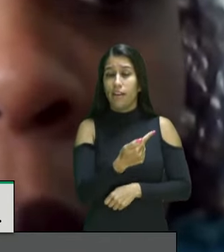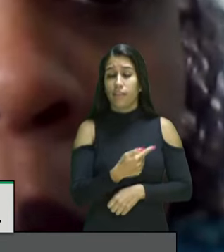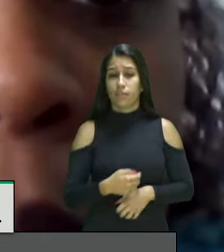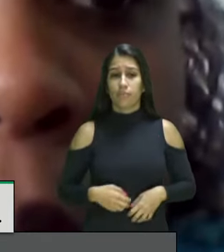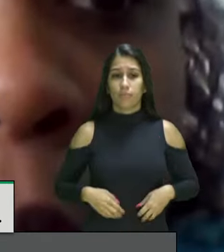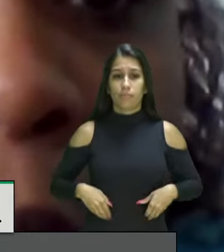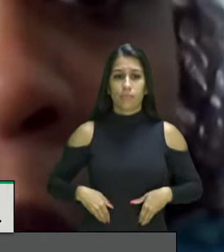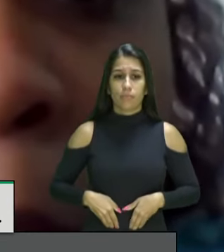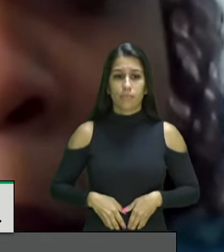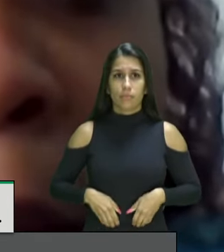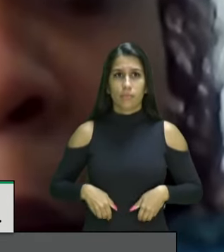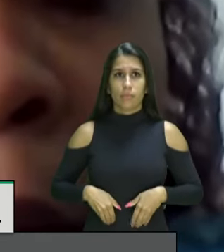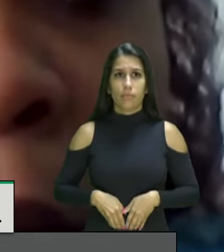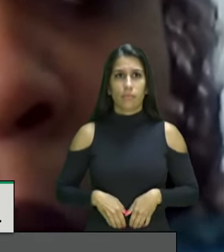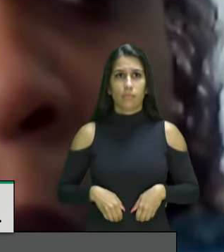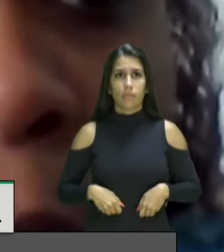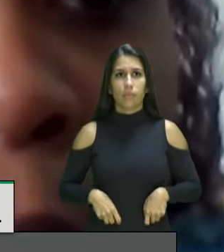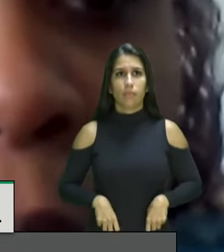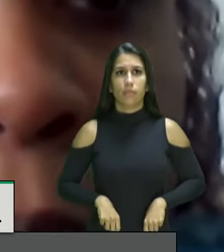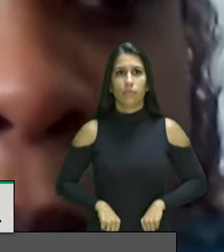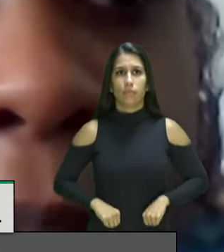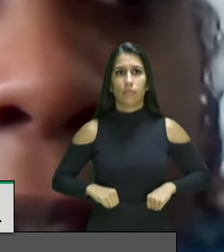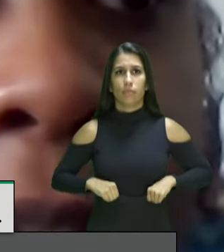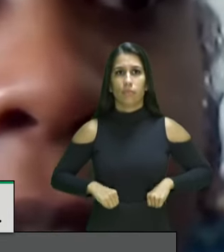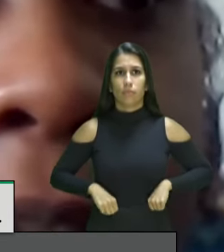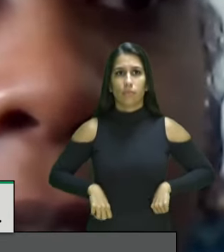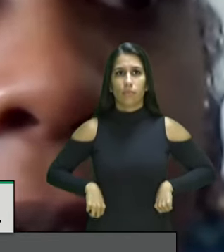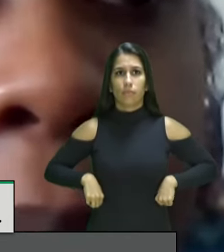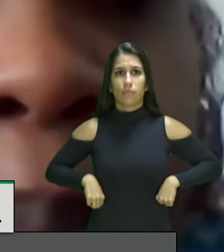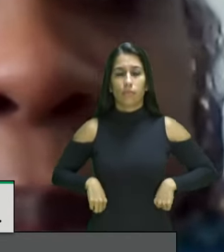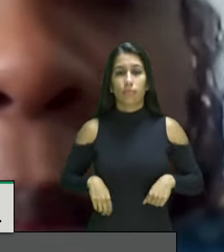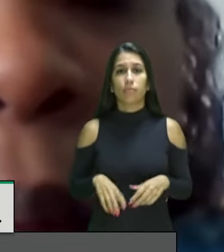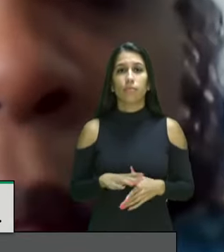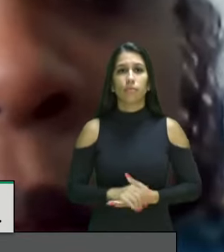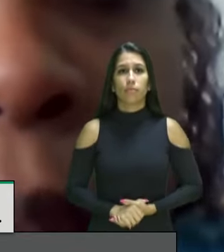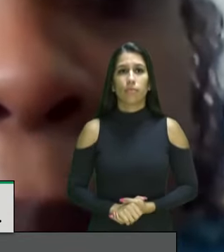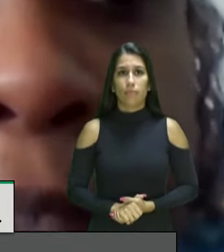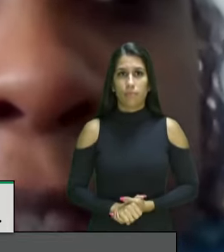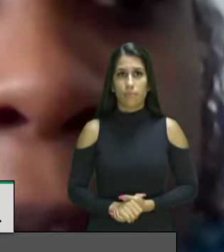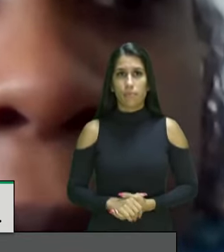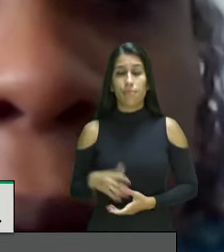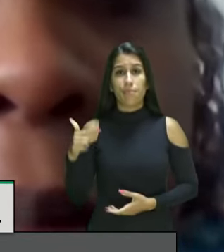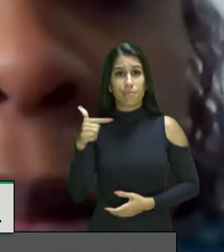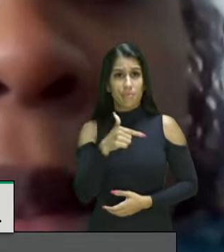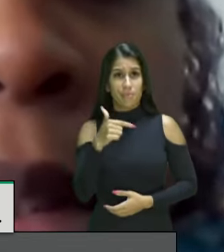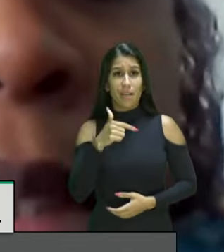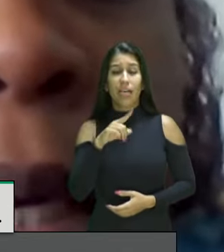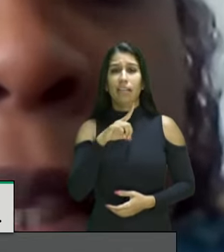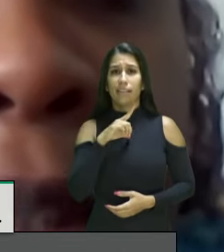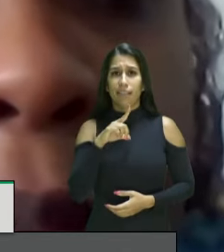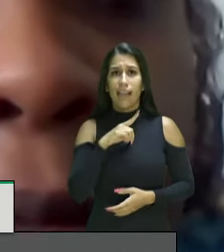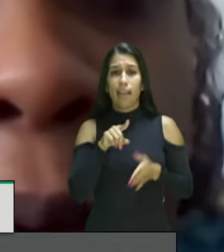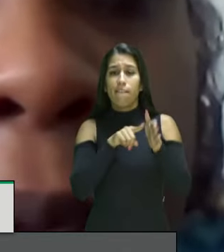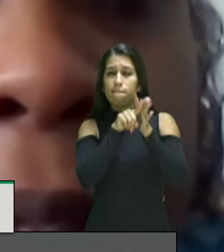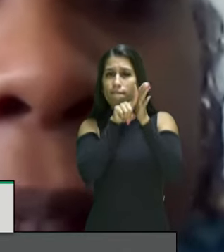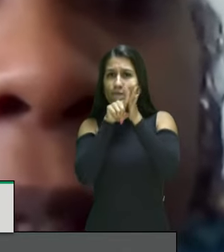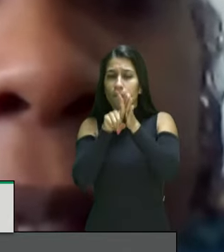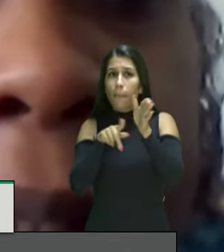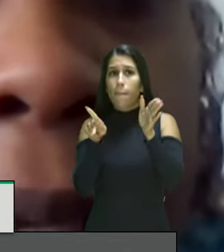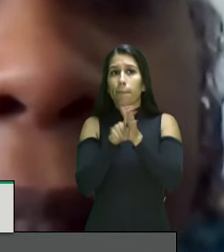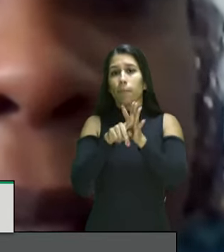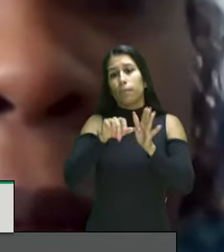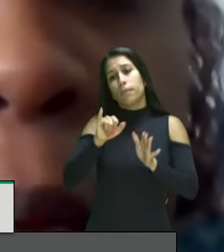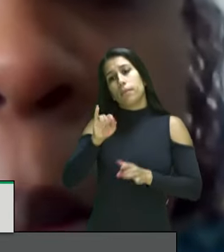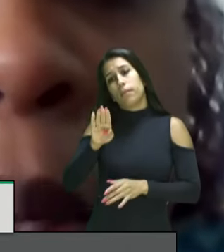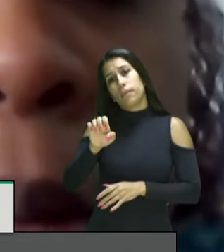aí pega os índices do IBGE e a questão da violência